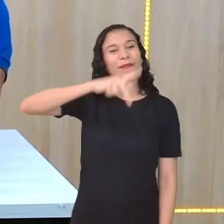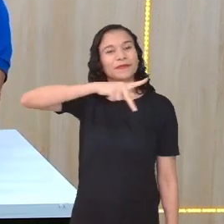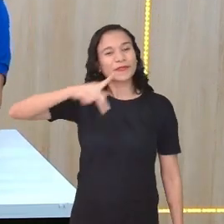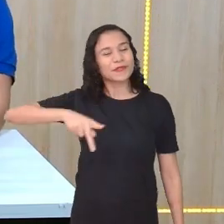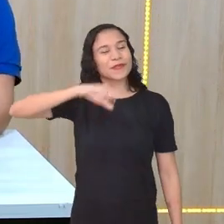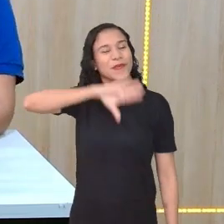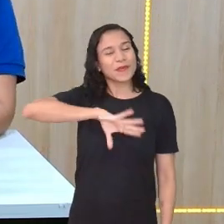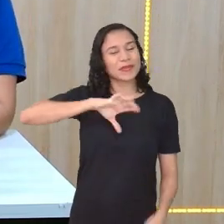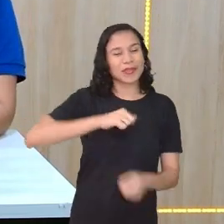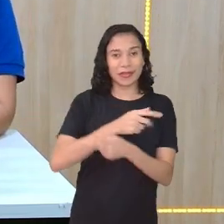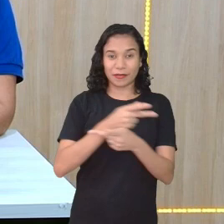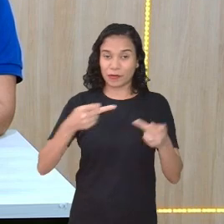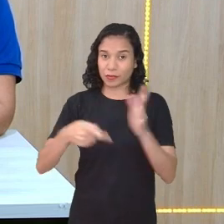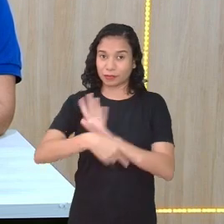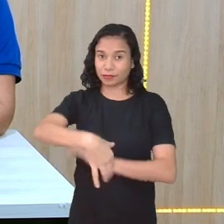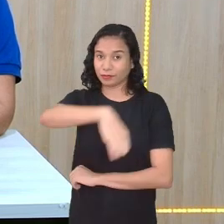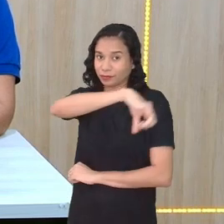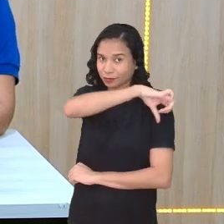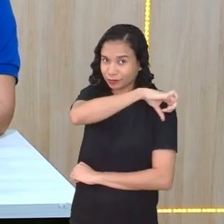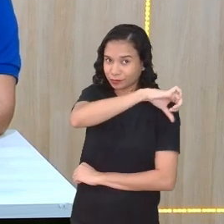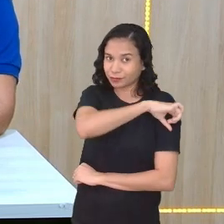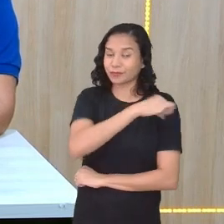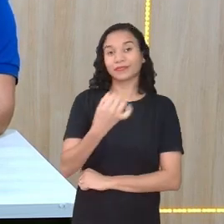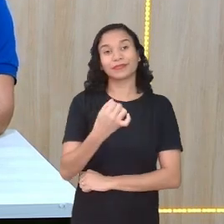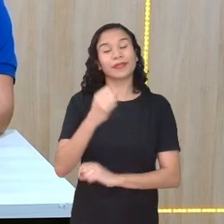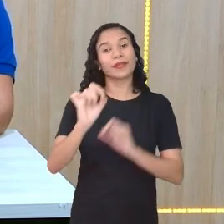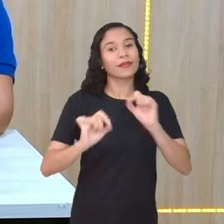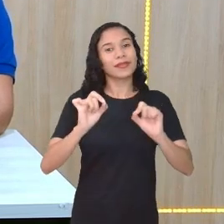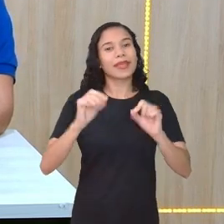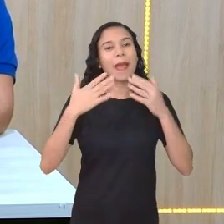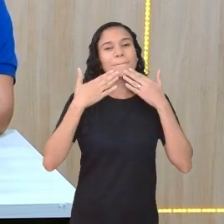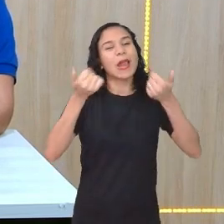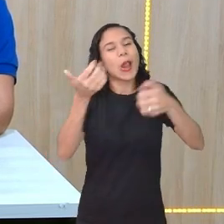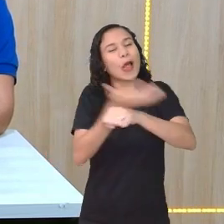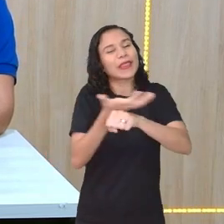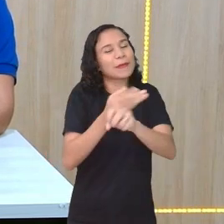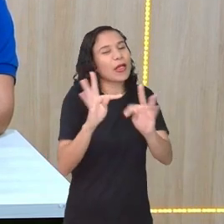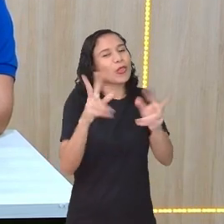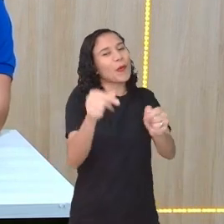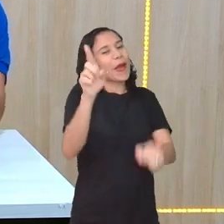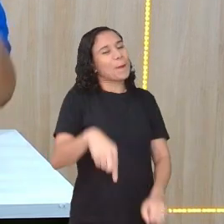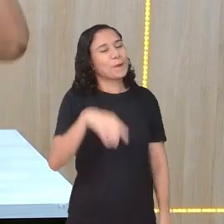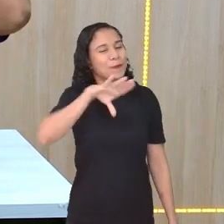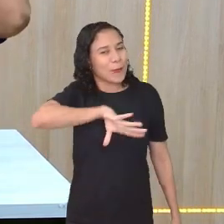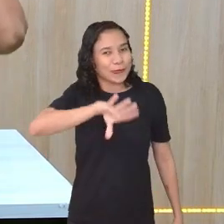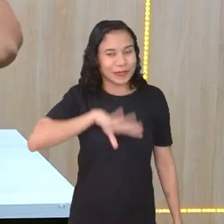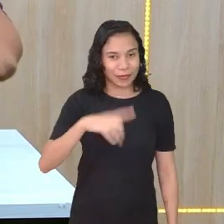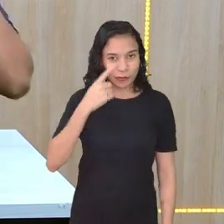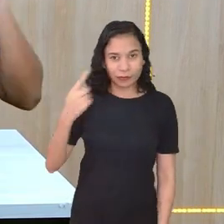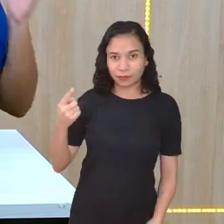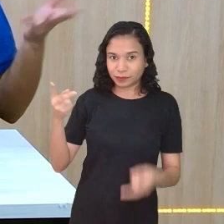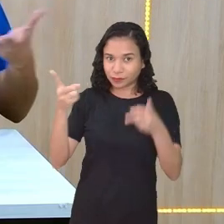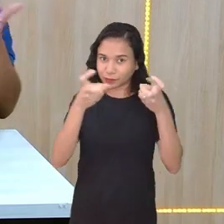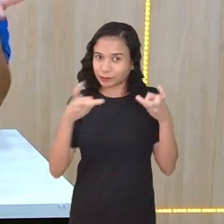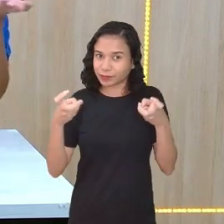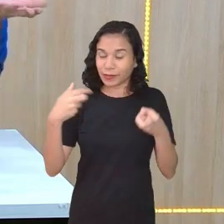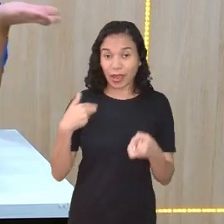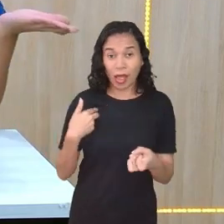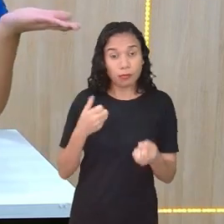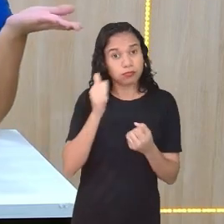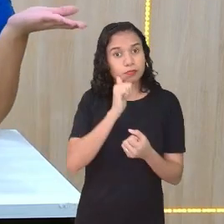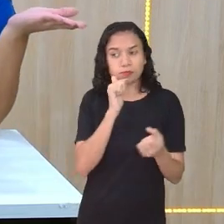portuguesa de vocês do nono ano, vulgo a melhor disciplina de todas, né? Como vocês podem ver, estou o quê?